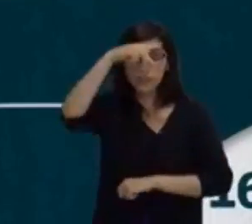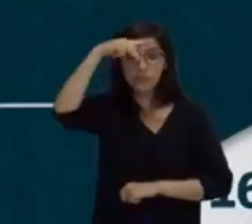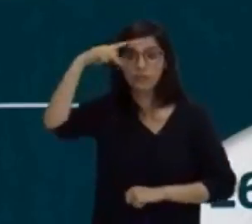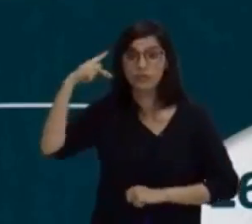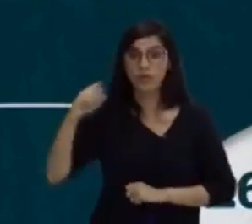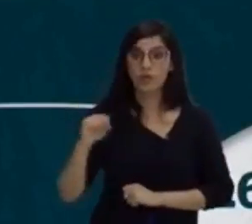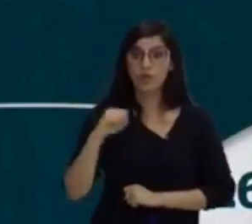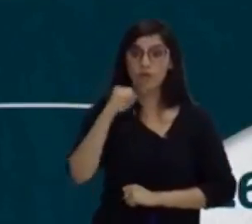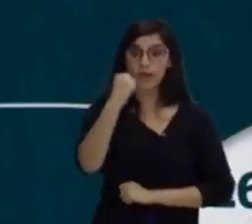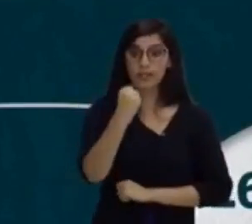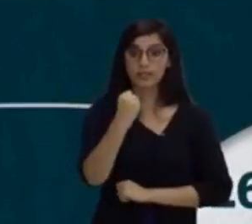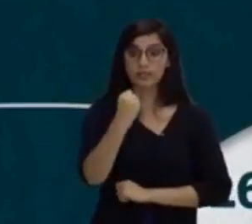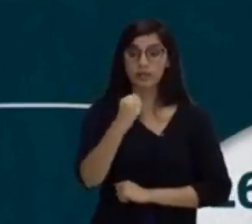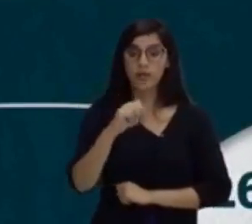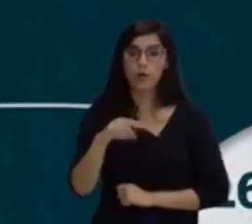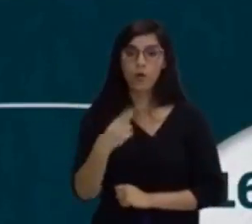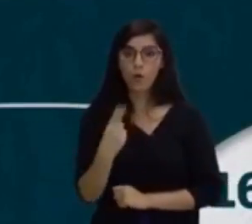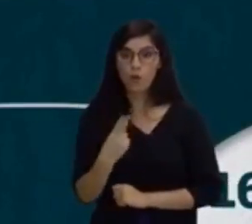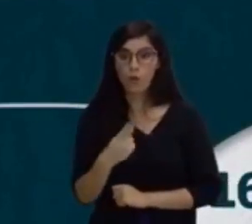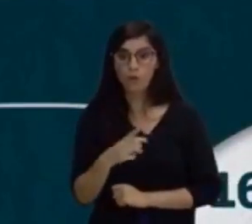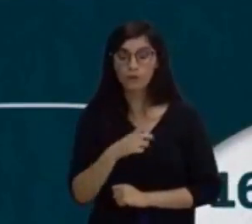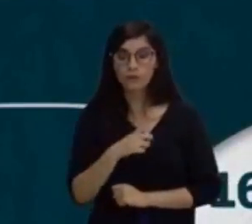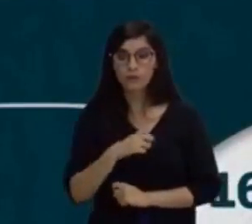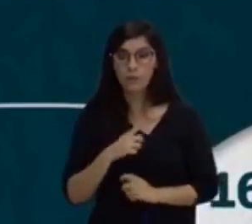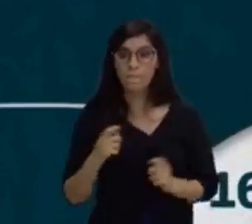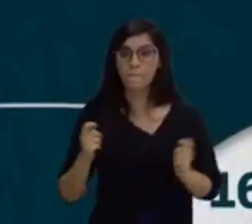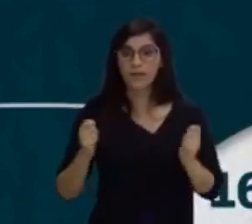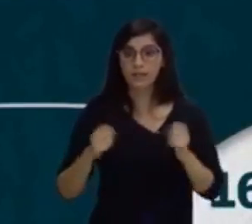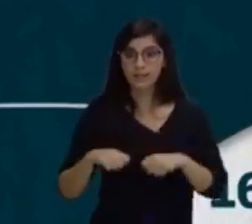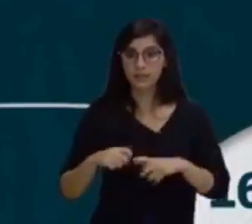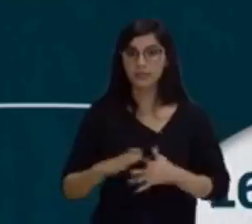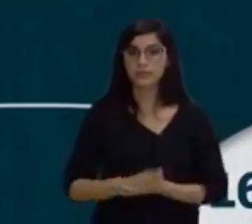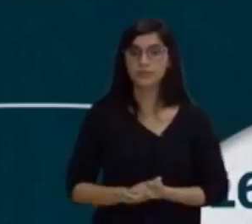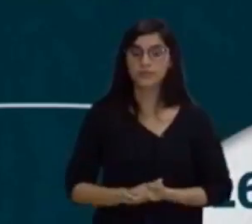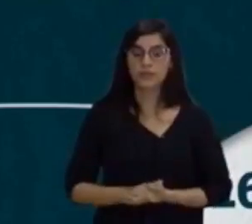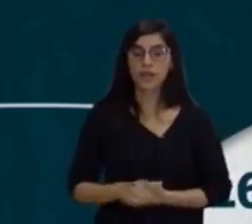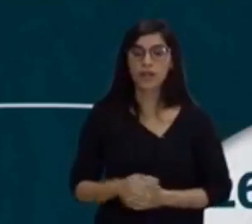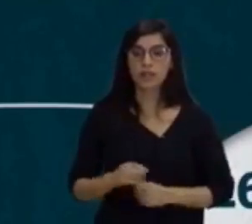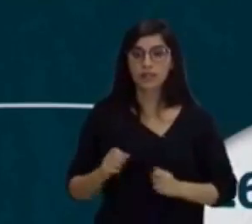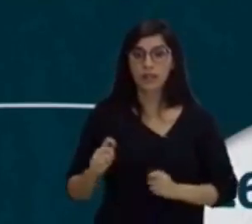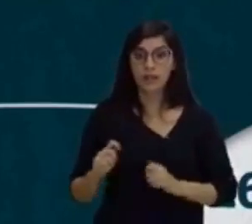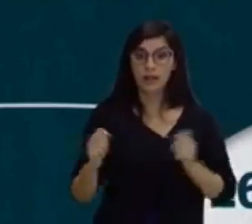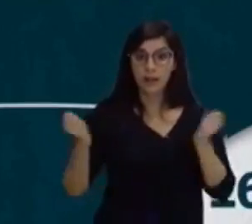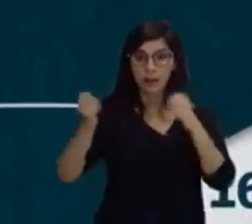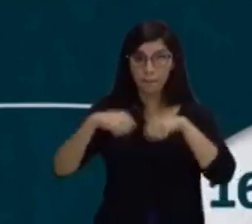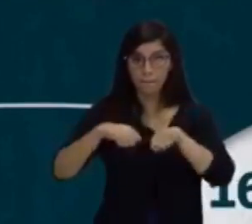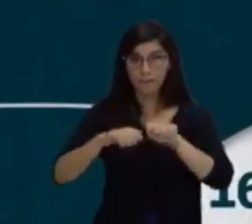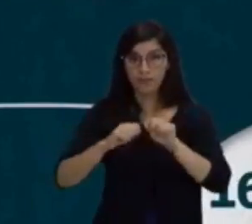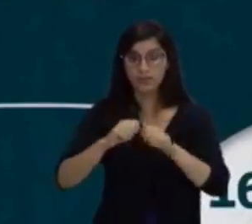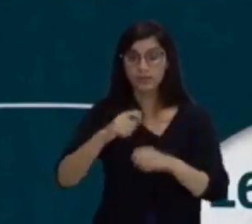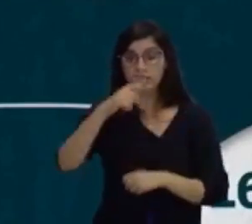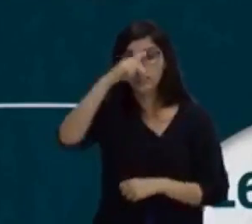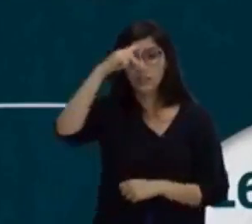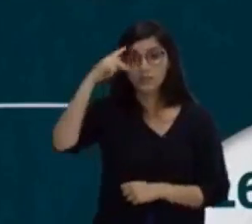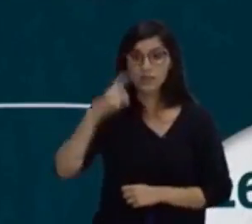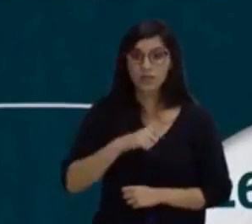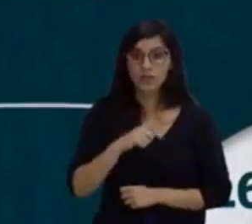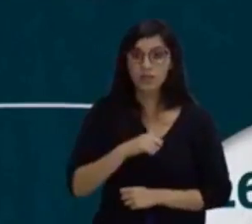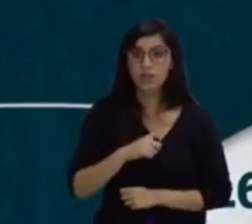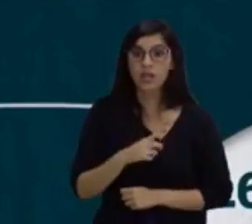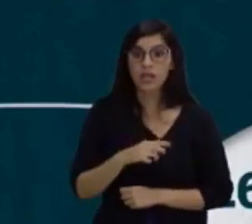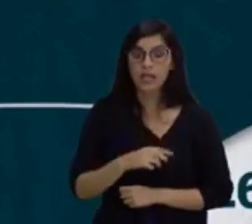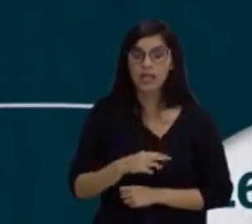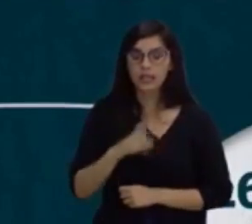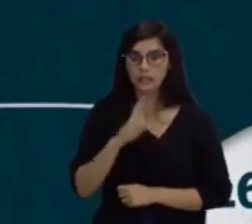ou suportar uma resistência. Essa capacidade do ser humano, por sua vez, é resultado da